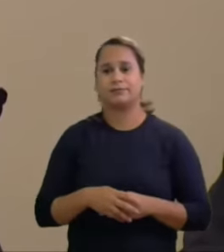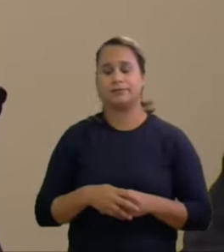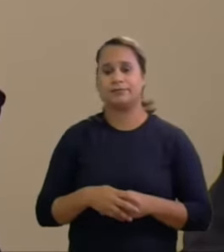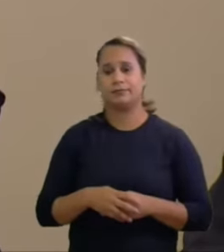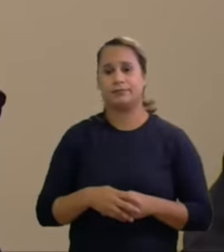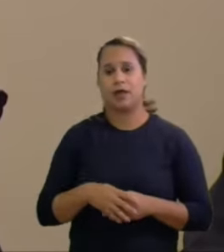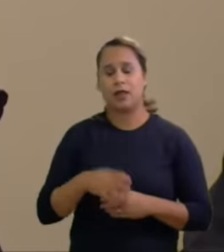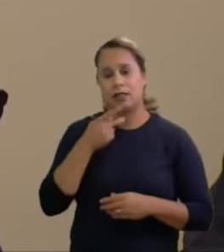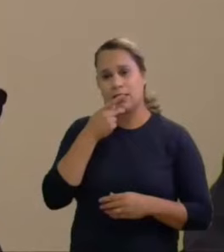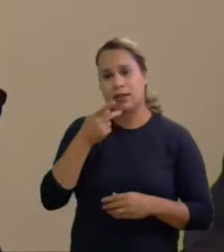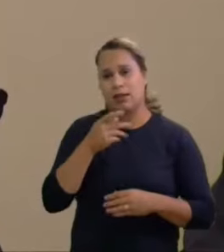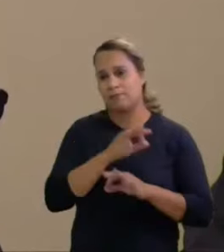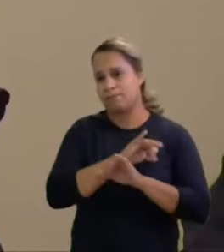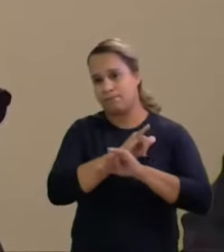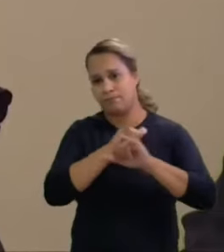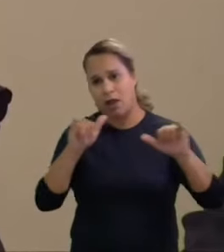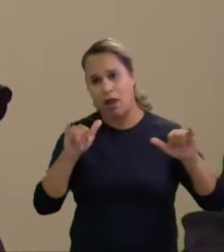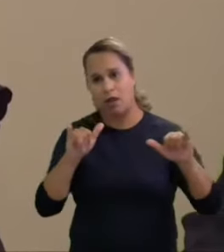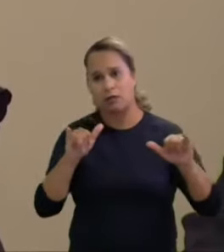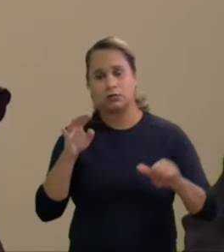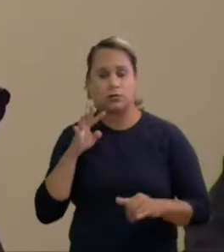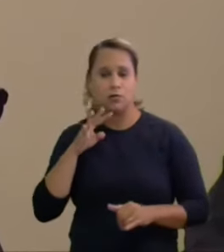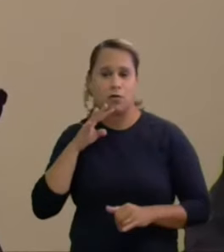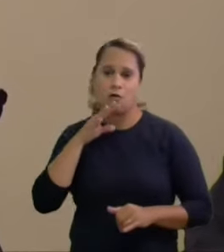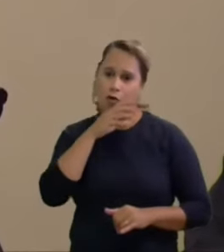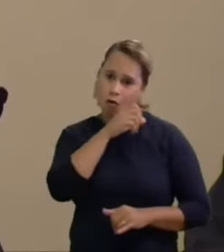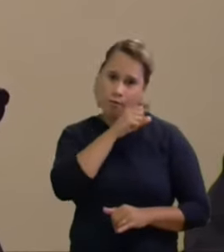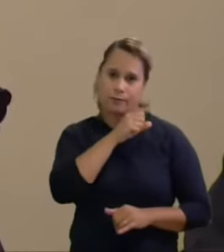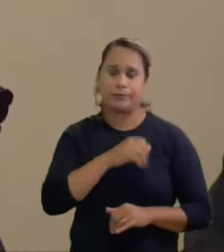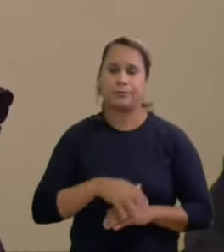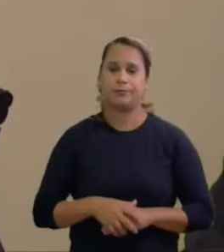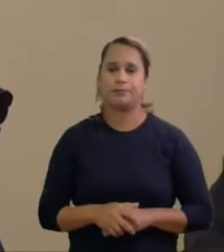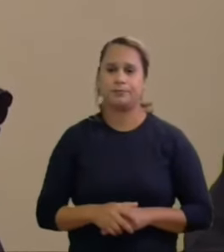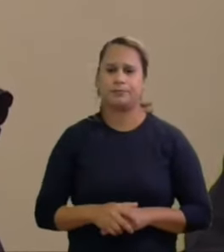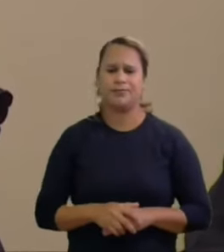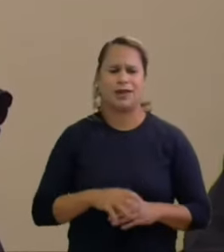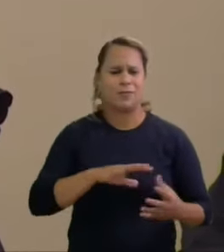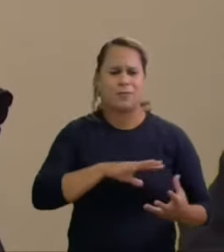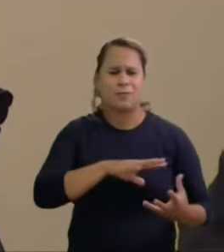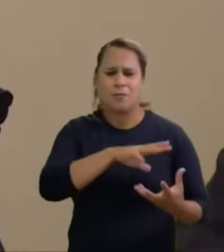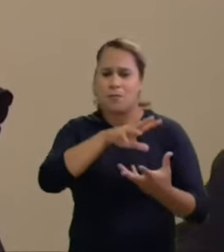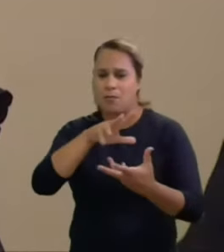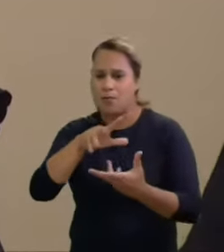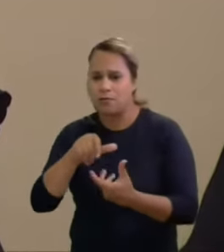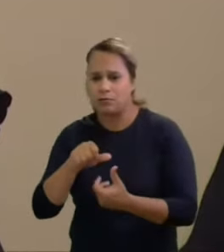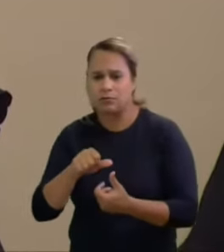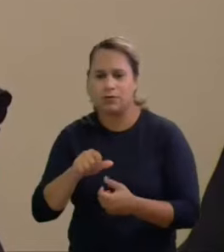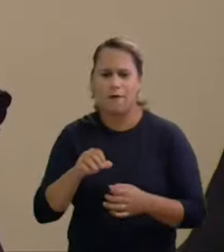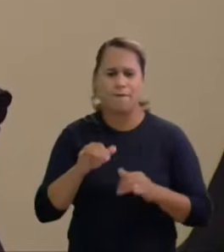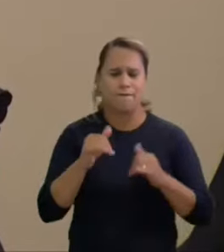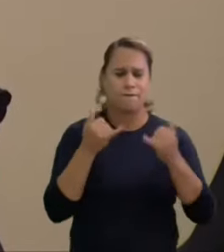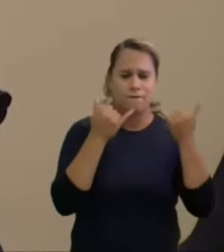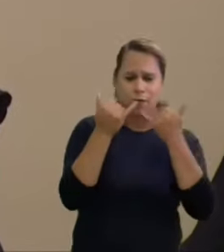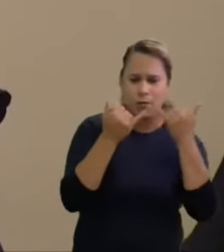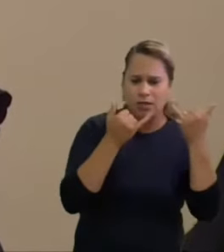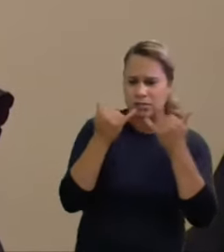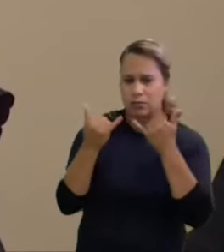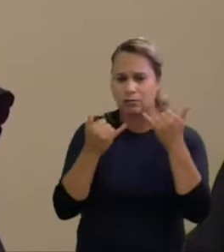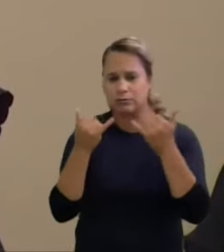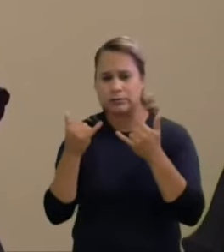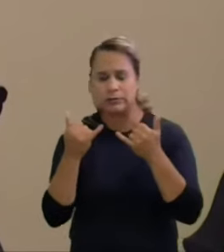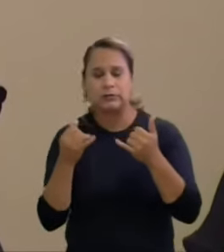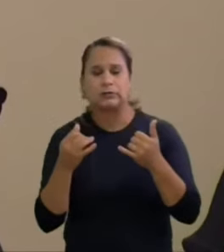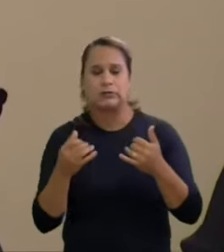mas em um mundo de tantas informações supérfluas e relevantes o óbvio precisa ser dito